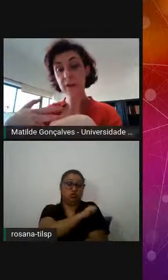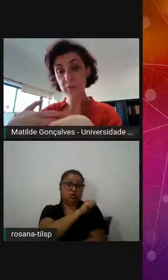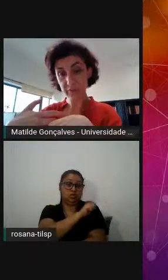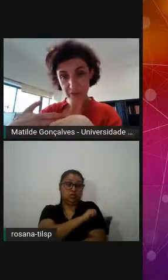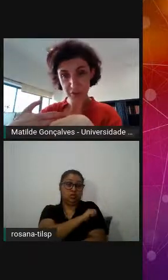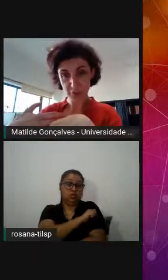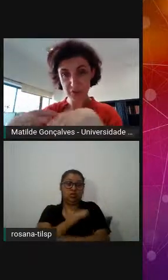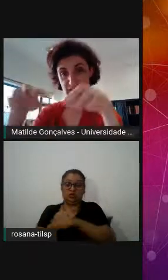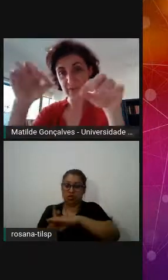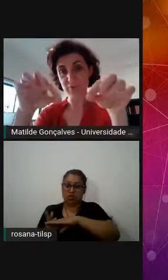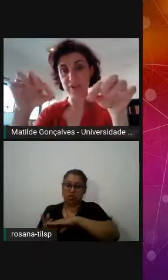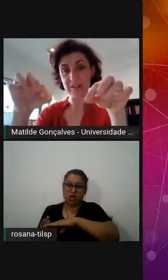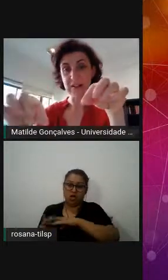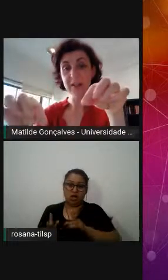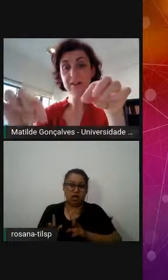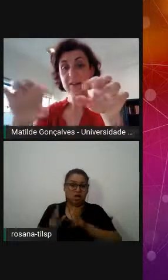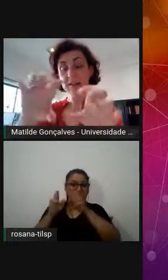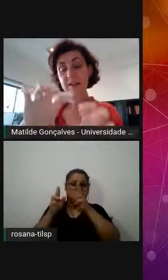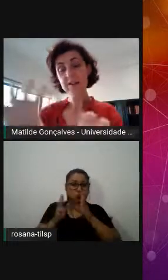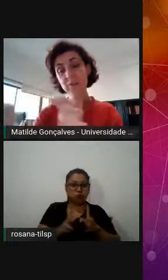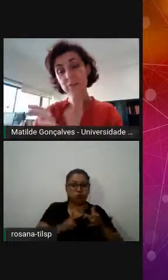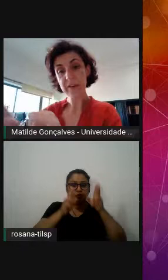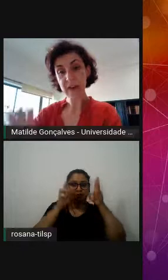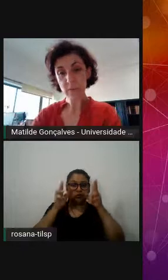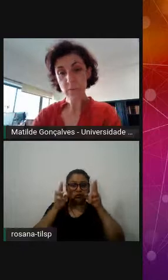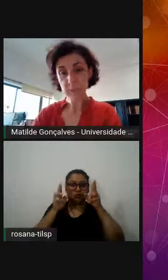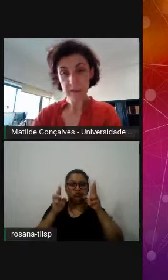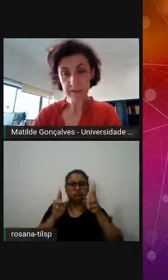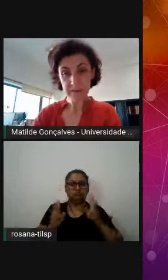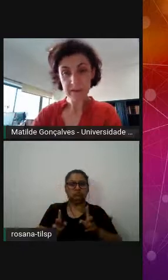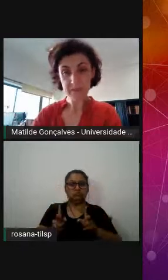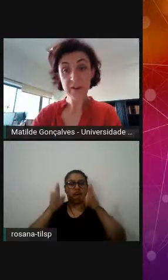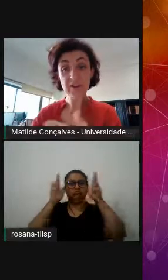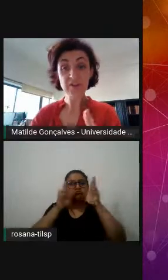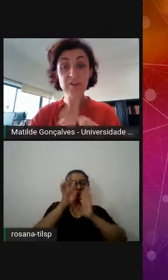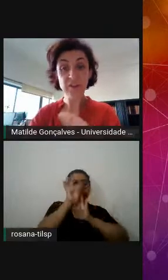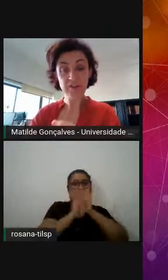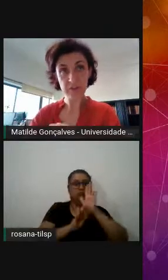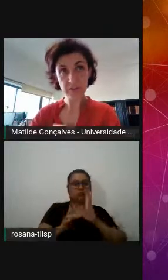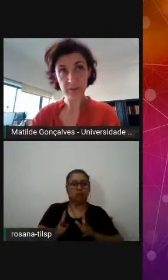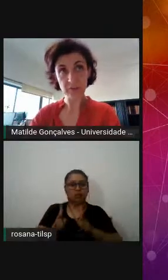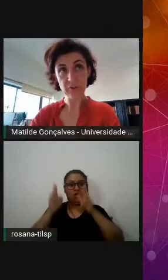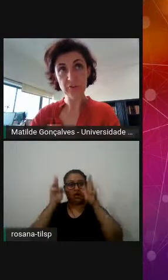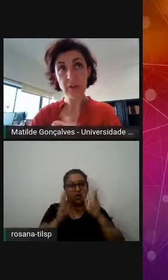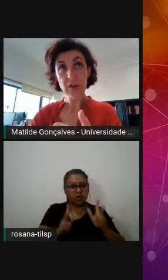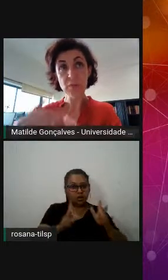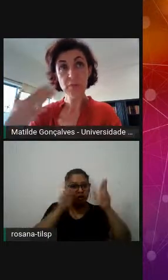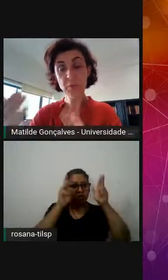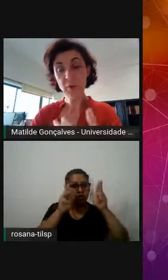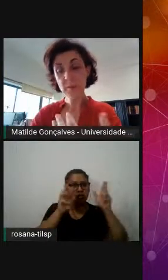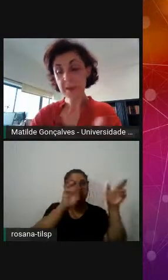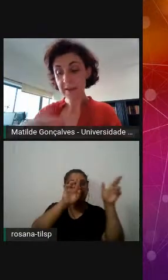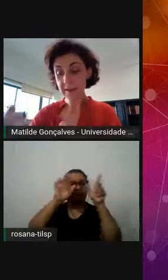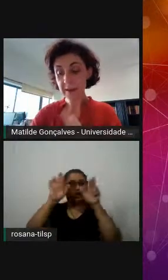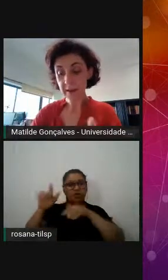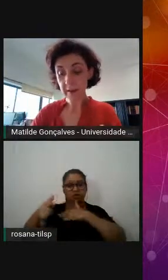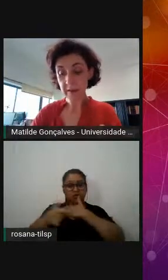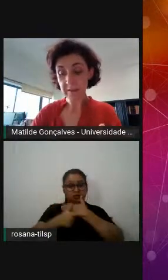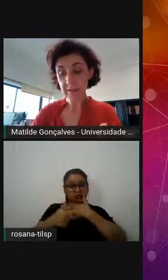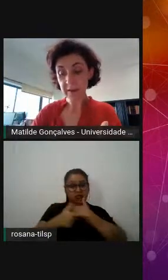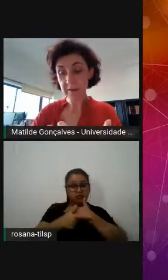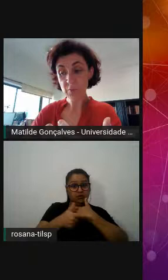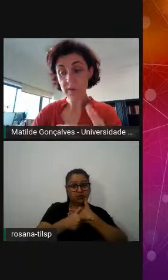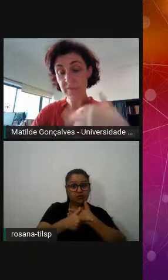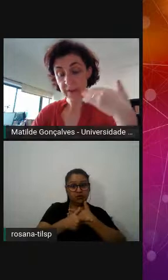recortar o texto que estava no estendal e associá-lo então a estes diferentes cartões por forma a terem